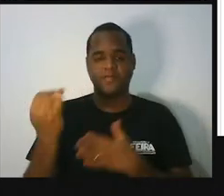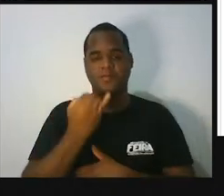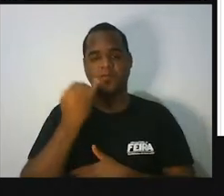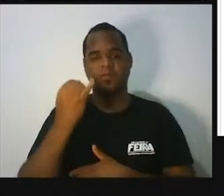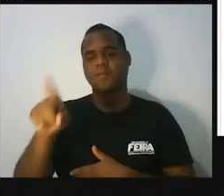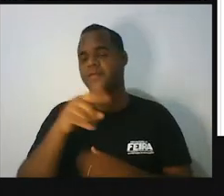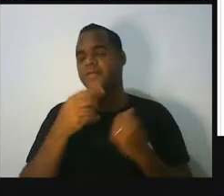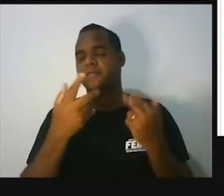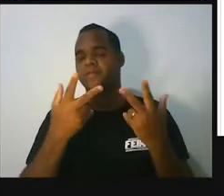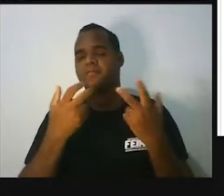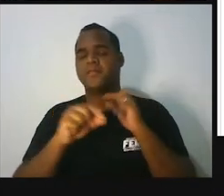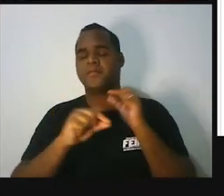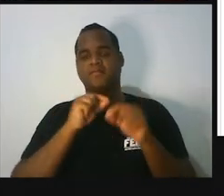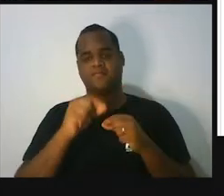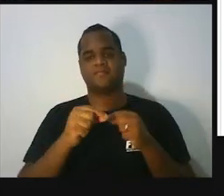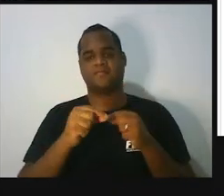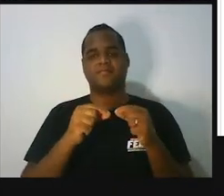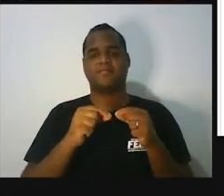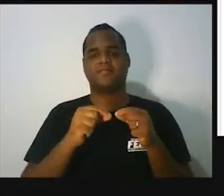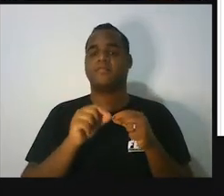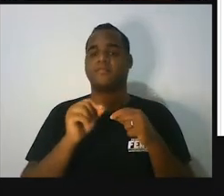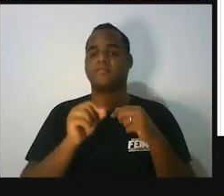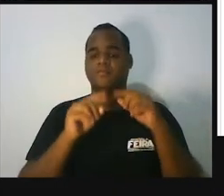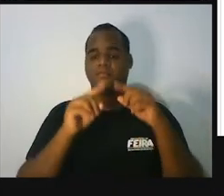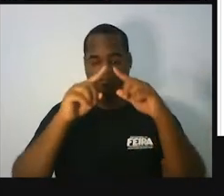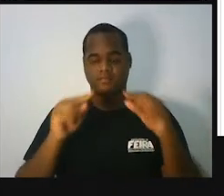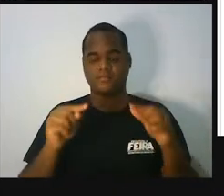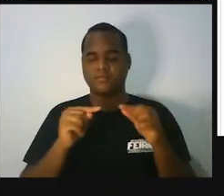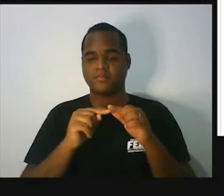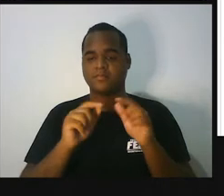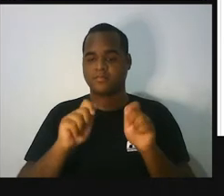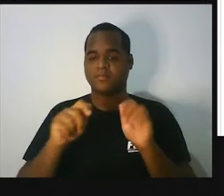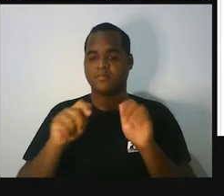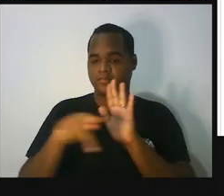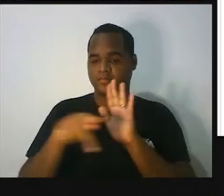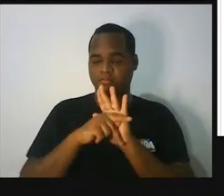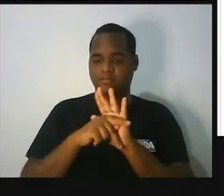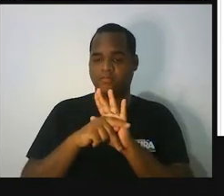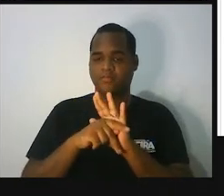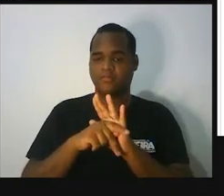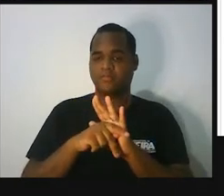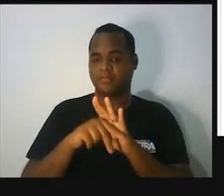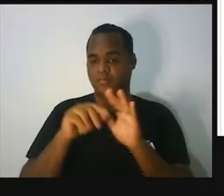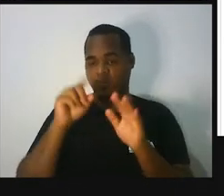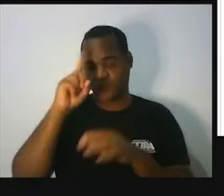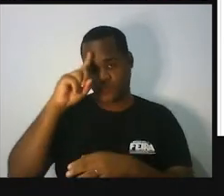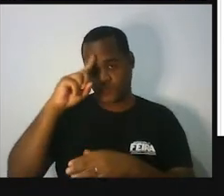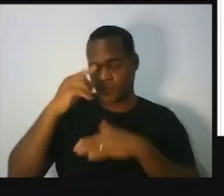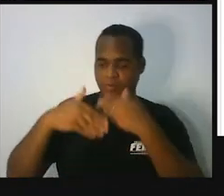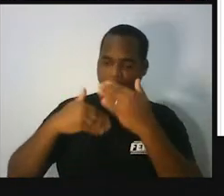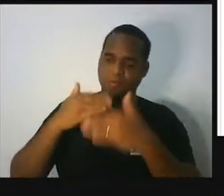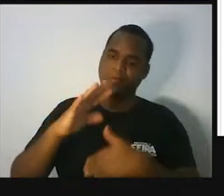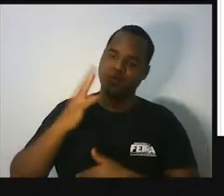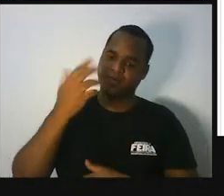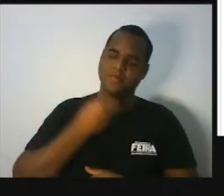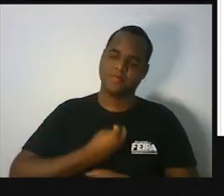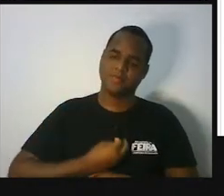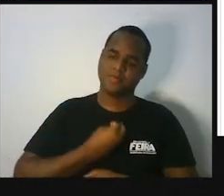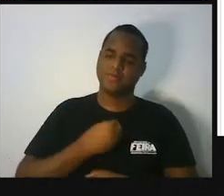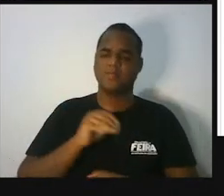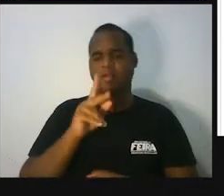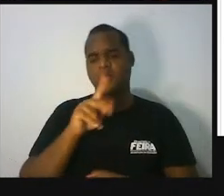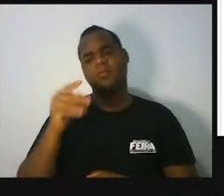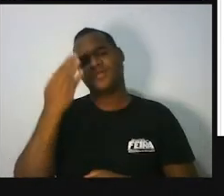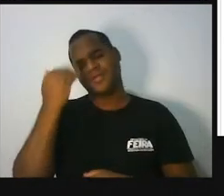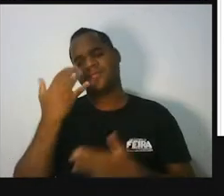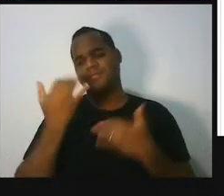perceba que o triângulo, ele faz parte do nosso dia a dia. Ah, professor, o senhor